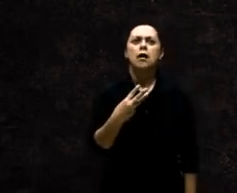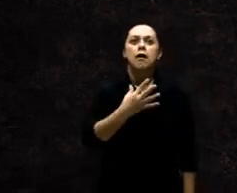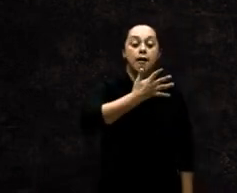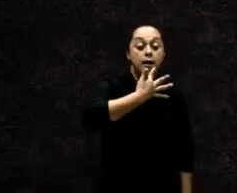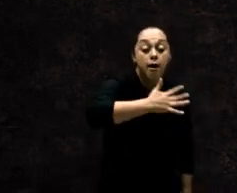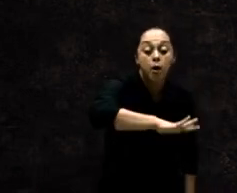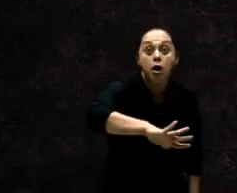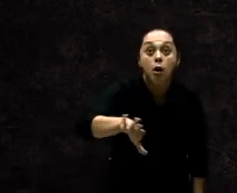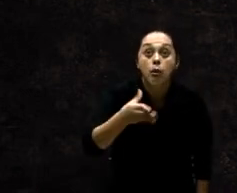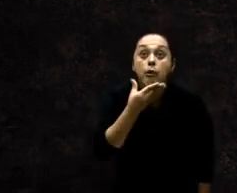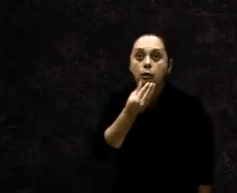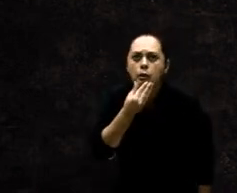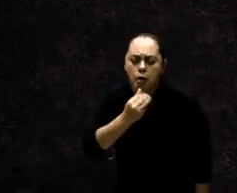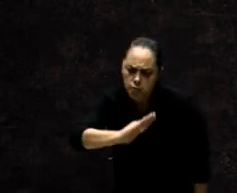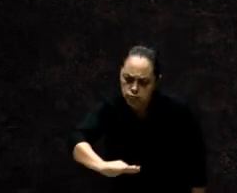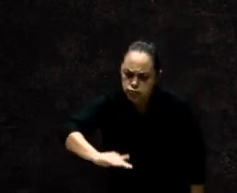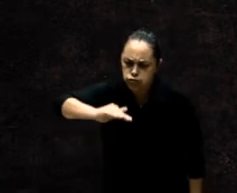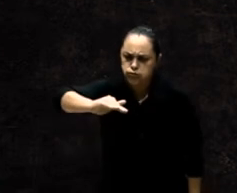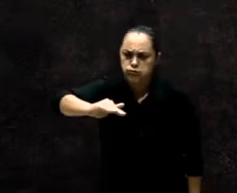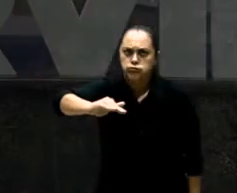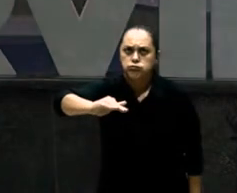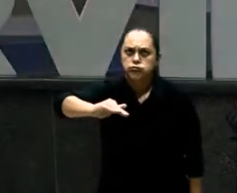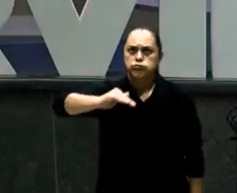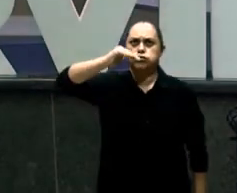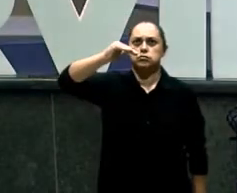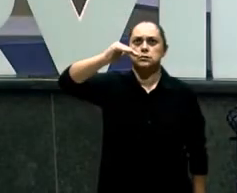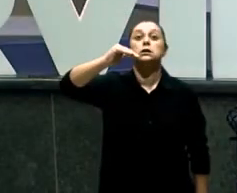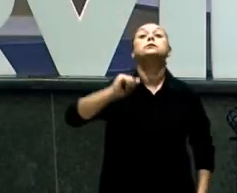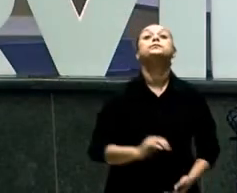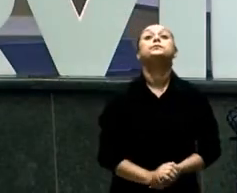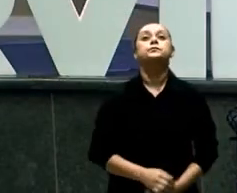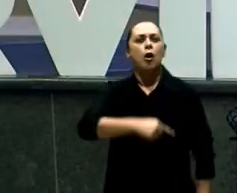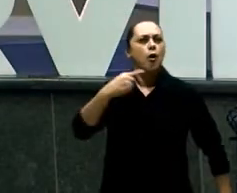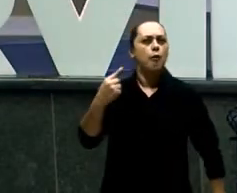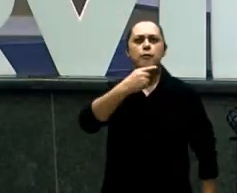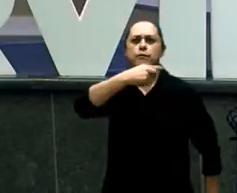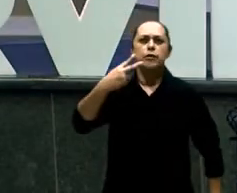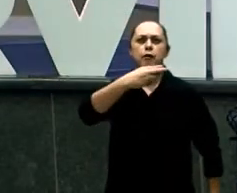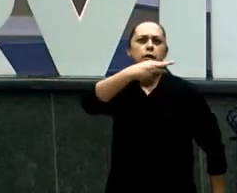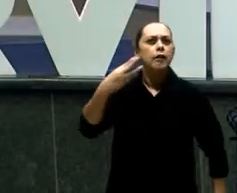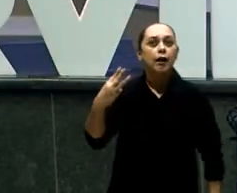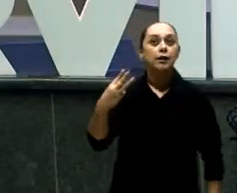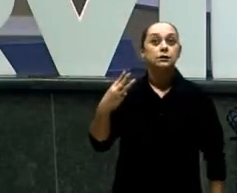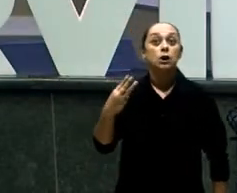Cresceram Tá bom Só até aí Vamos de novo 1, 2, 3